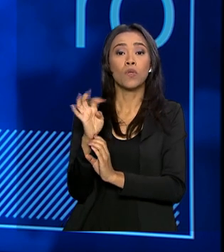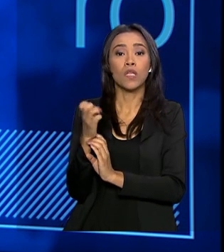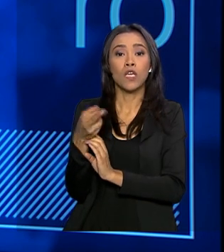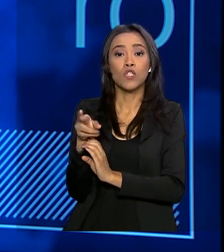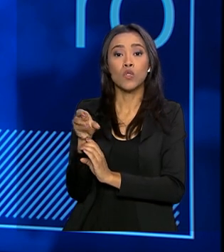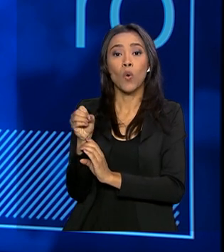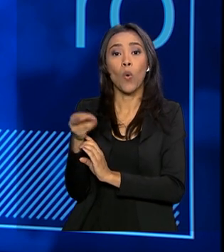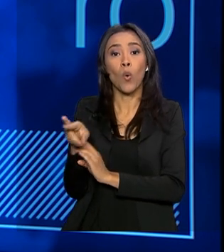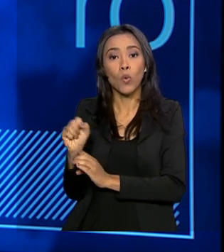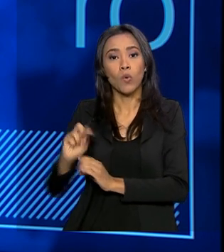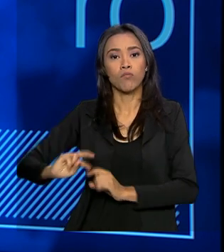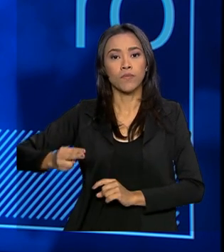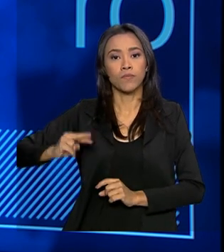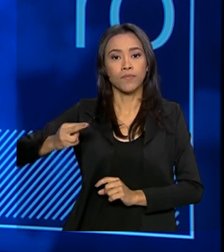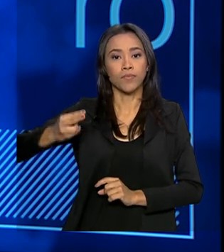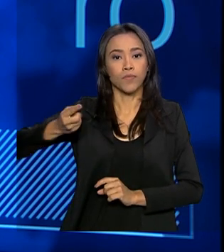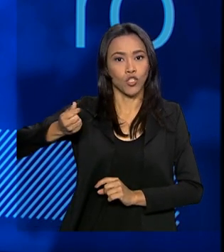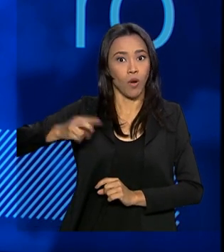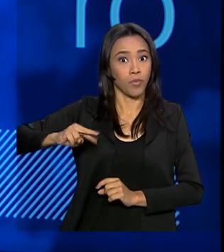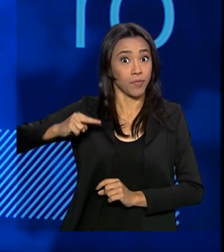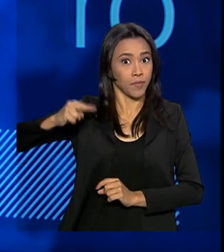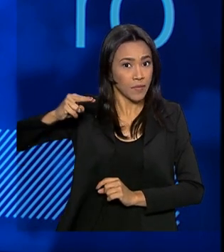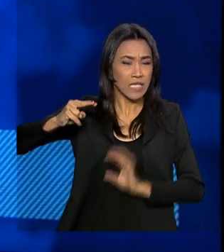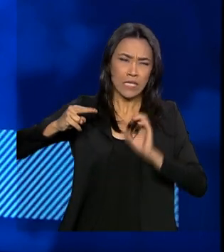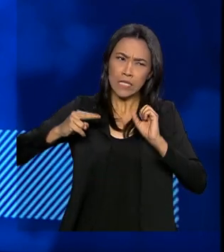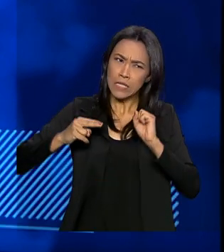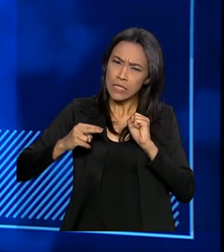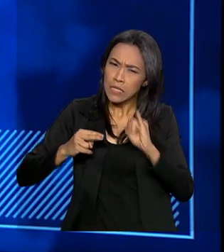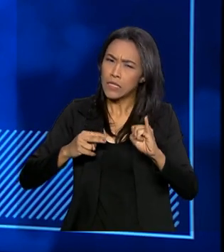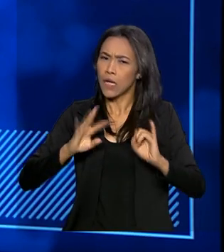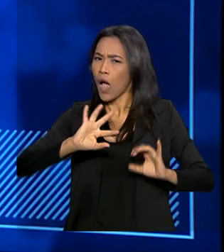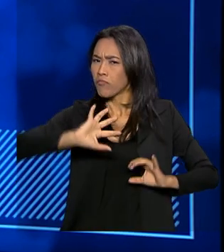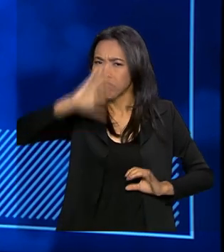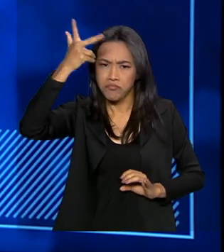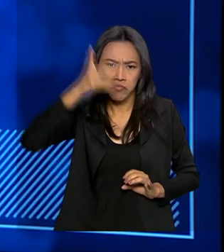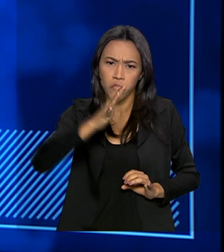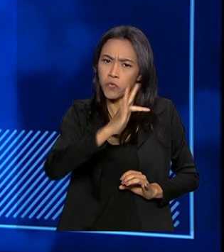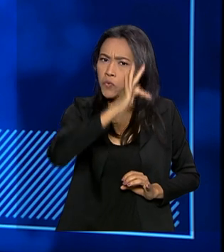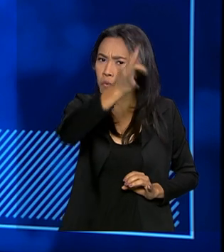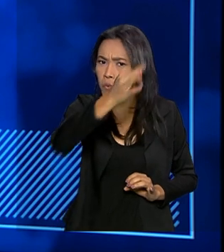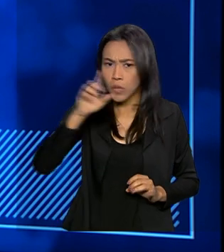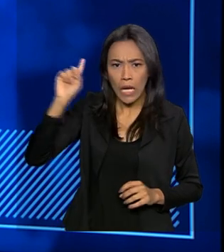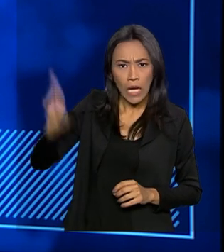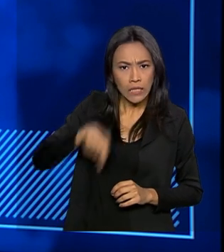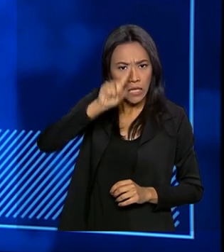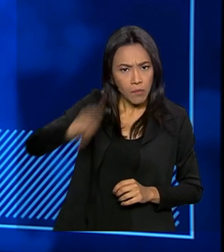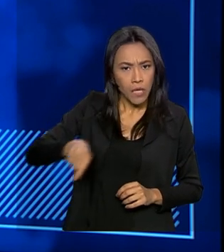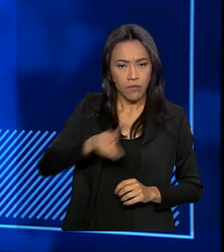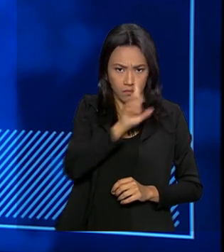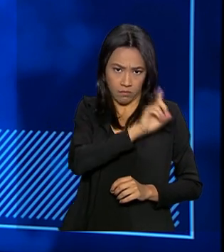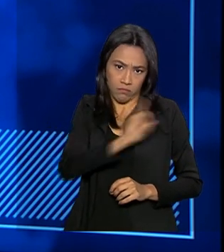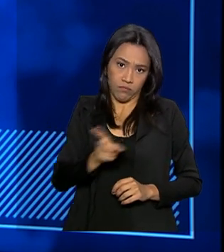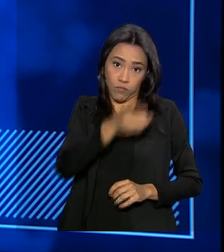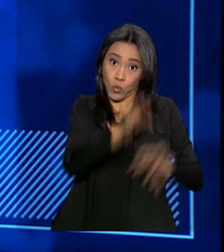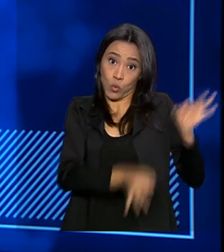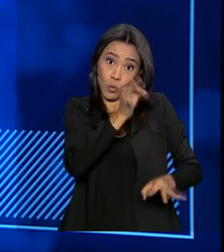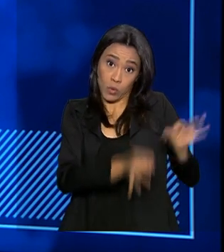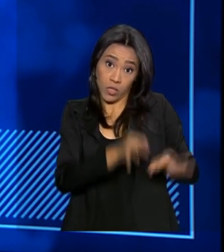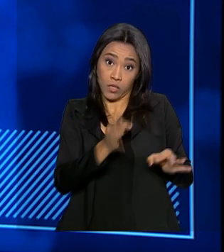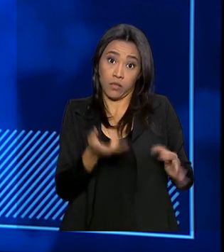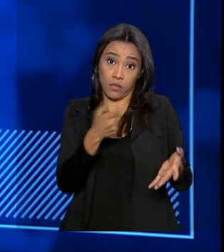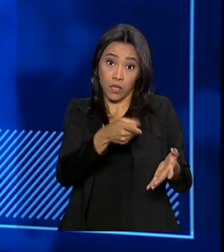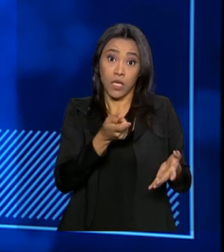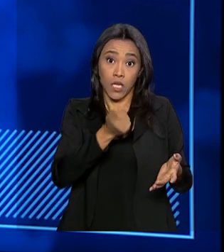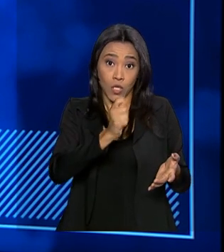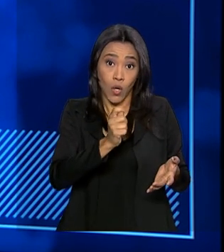rendendo o Selic. Se, porventura, futuramente houver uma reversão dessa decisão judicial, que no caso de drogas é em